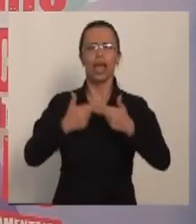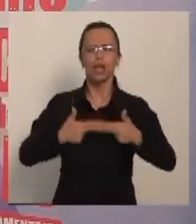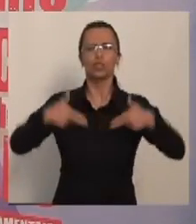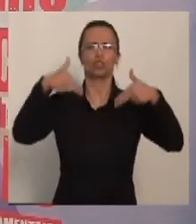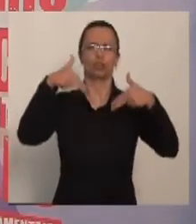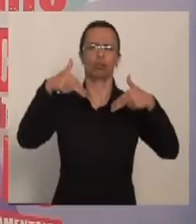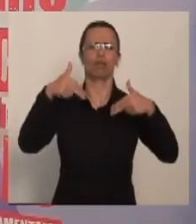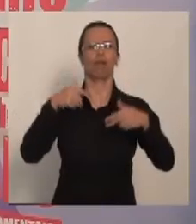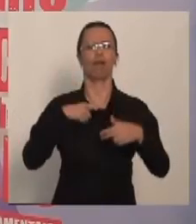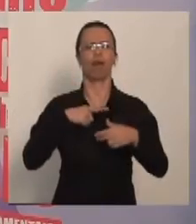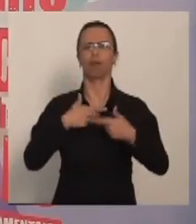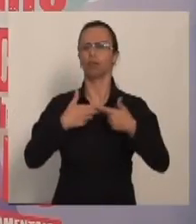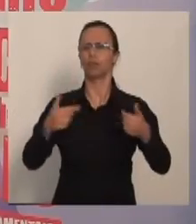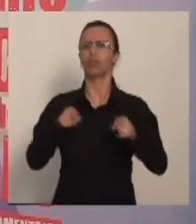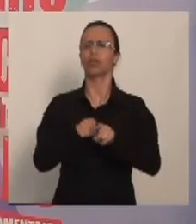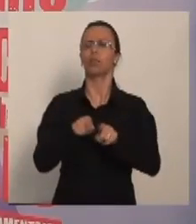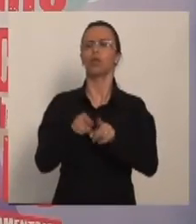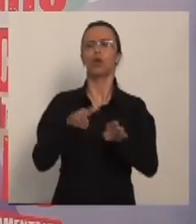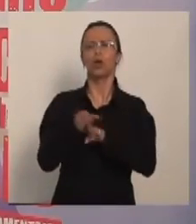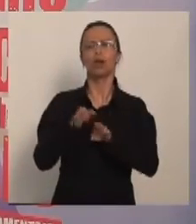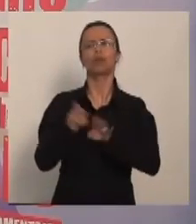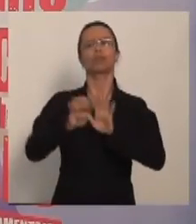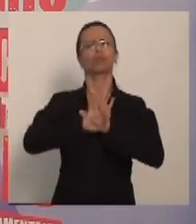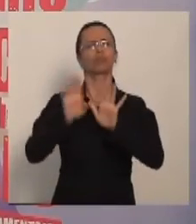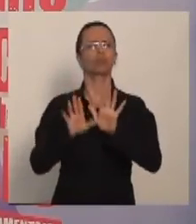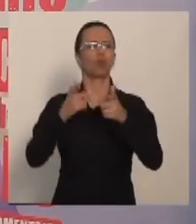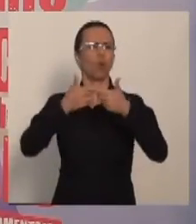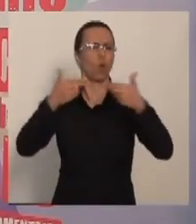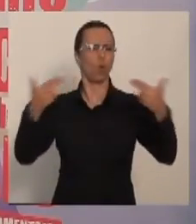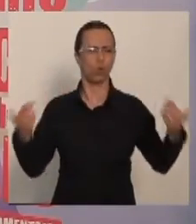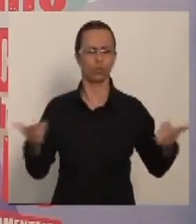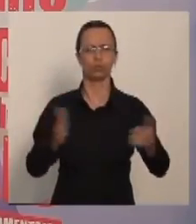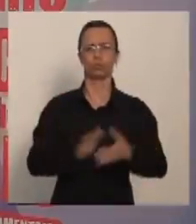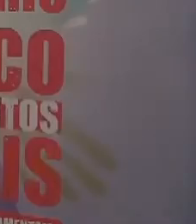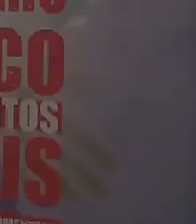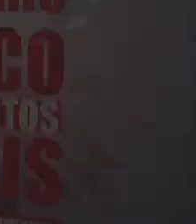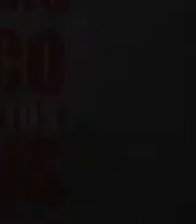respeito à diversidade étnico-racial, orientação sexual dentro das escolas. Obrigado.